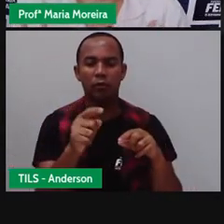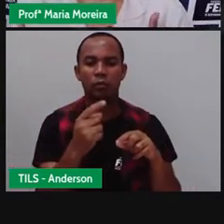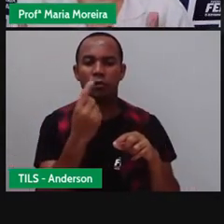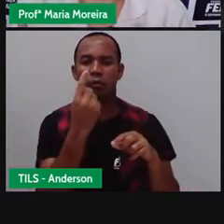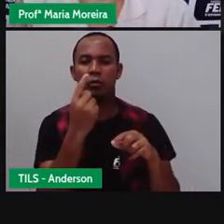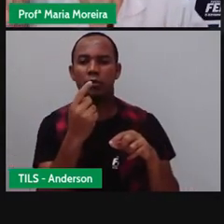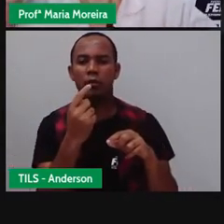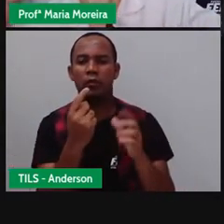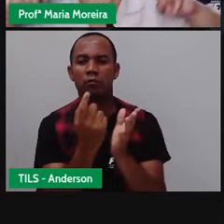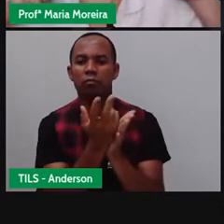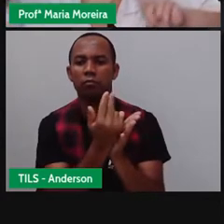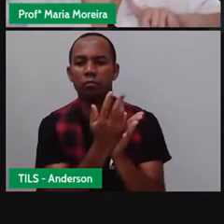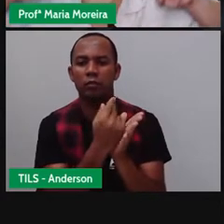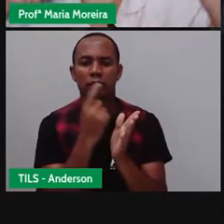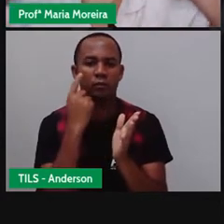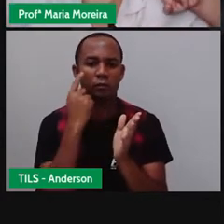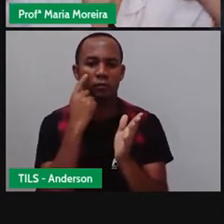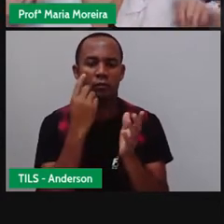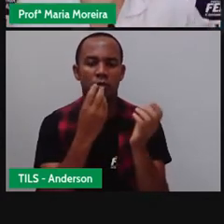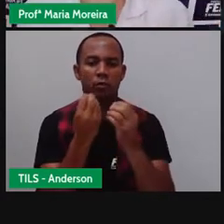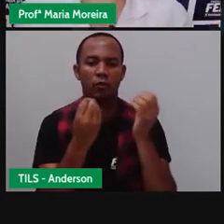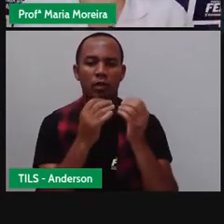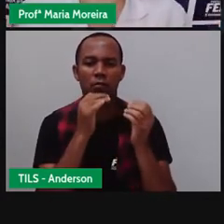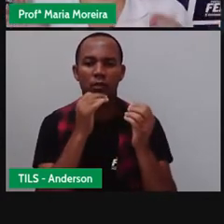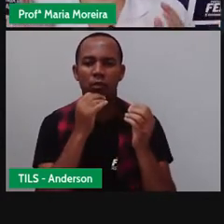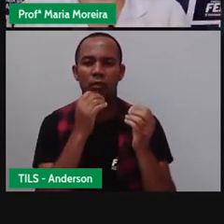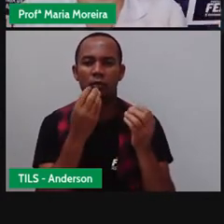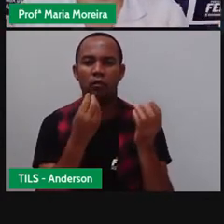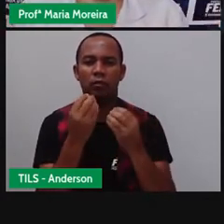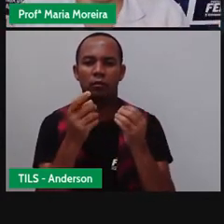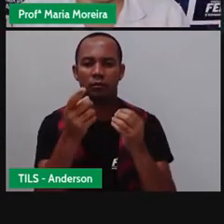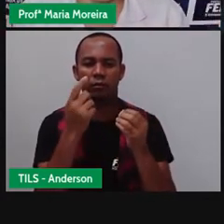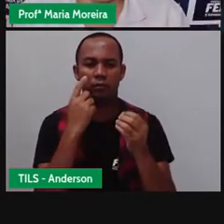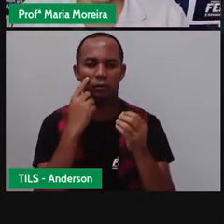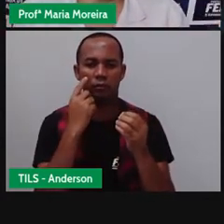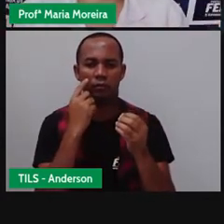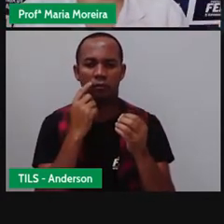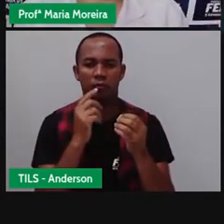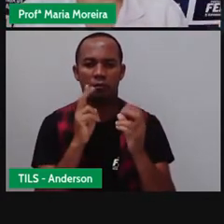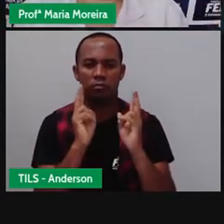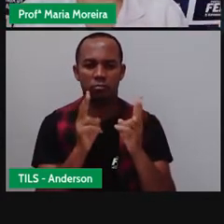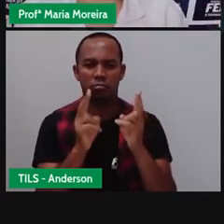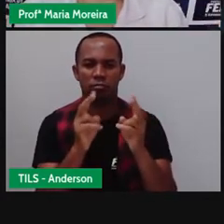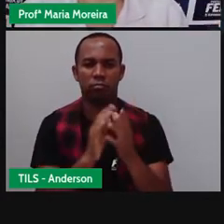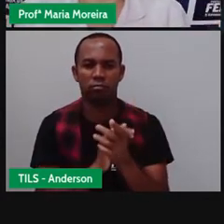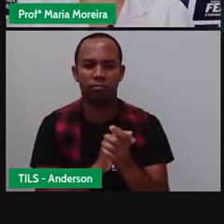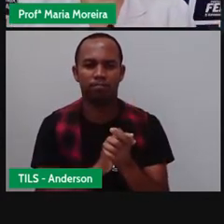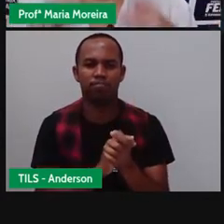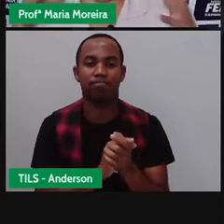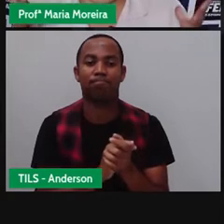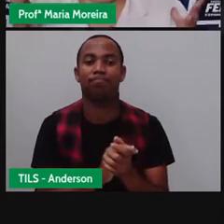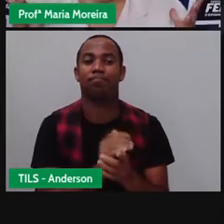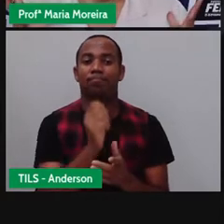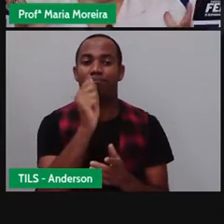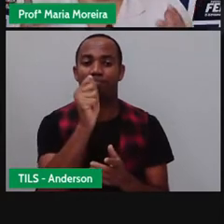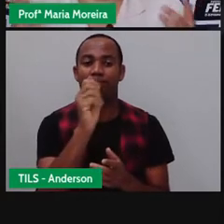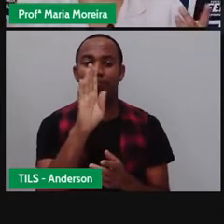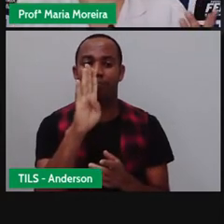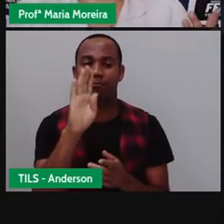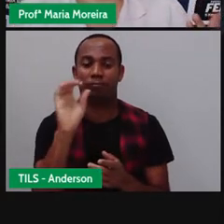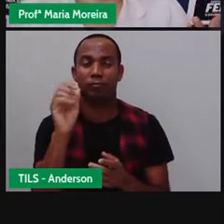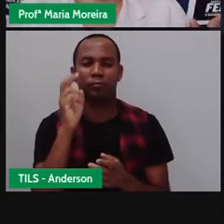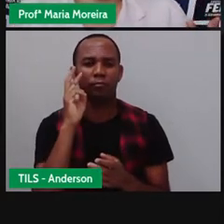desenho de uma das torres. E ele obedecia o quê? Aquele alfabeto. Olha que fantástico. E aí, a pessoa olhava.